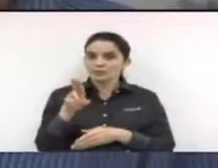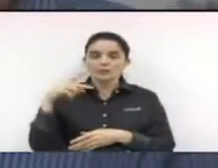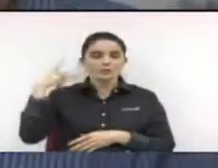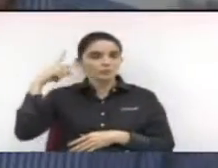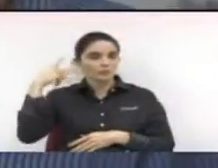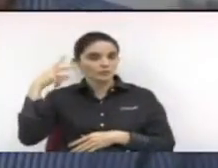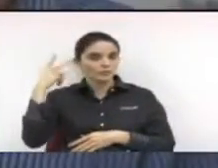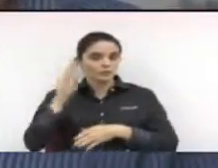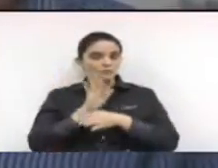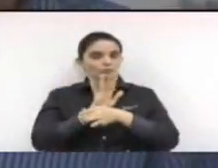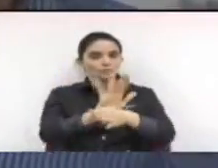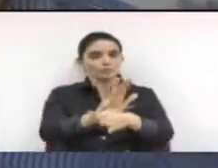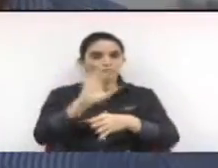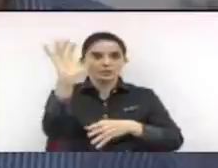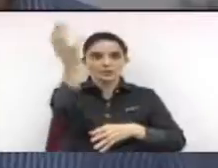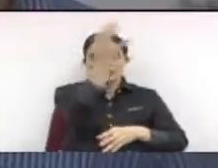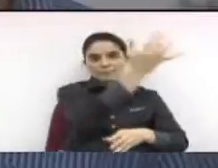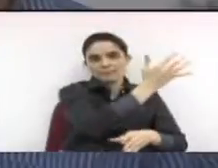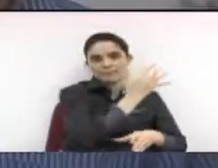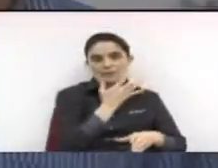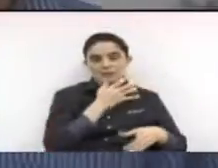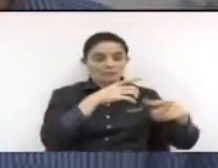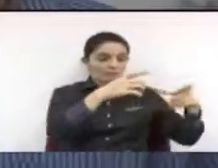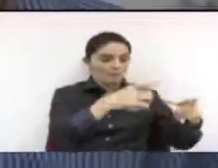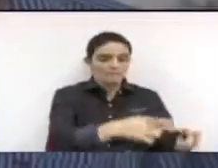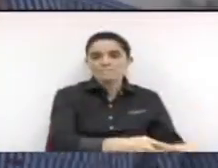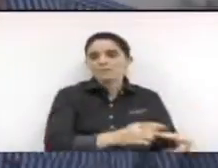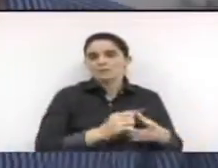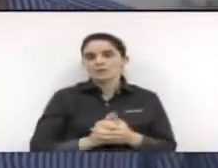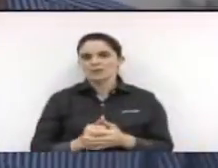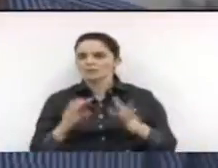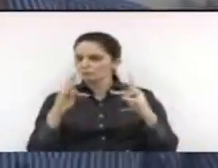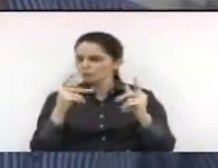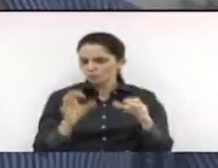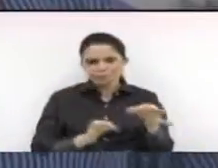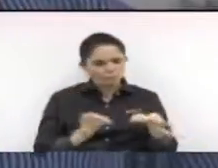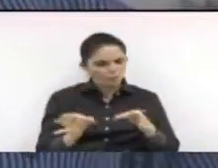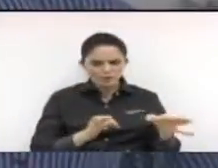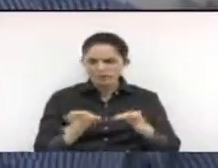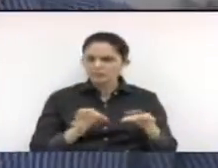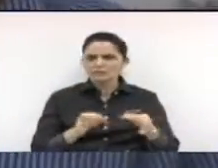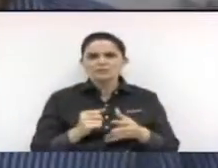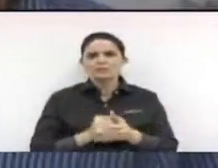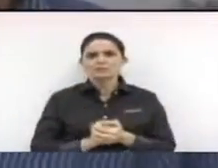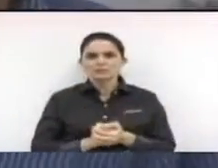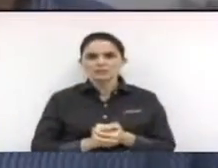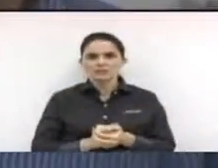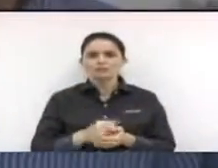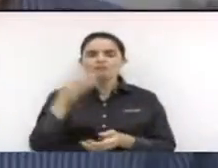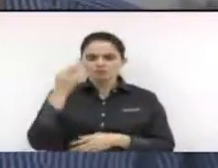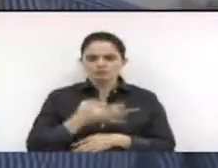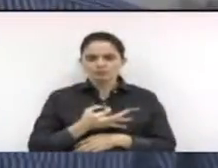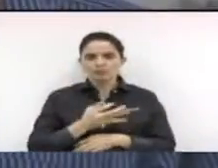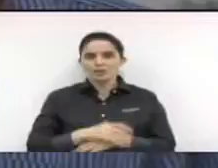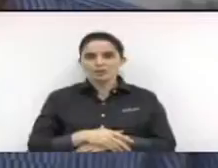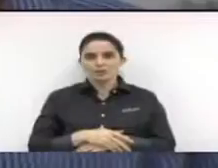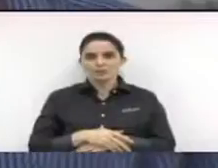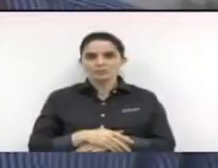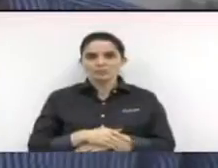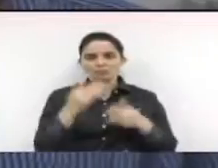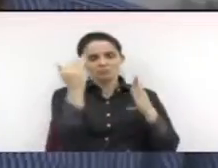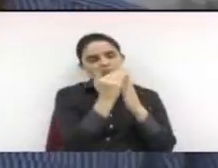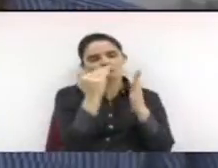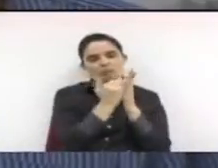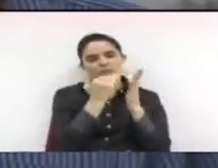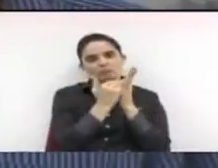lá a praça, ao bairro, é claro, tudo dentro de uma programação, de uma organização, dentro de métodos que vão